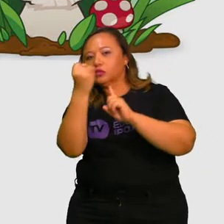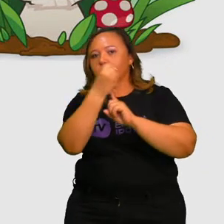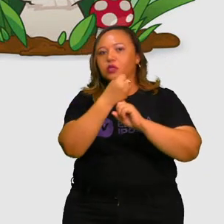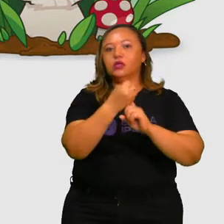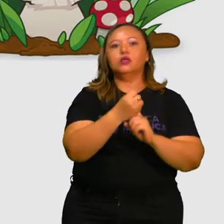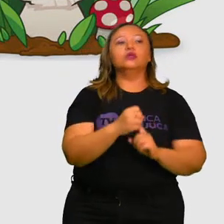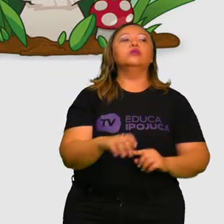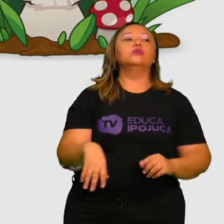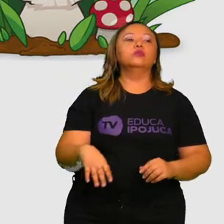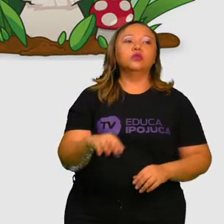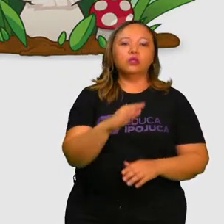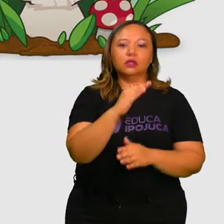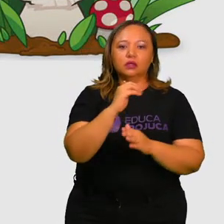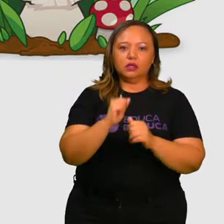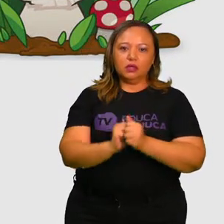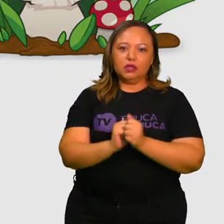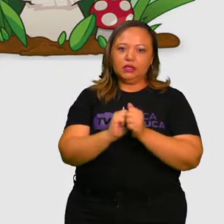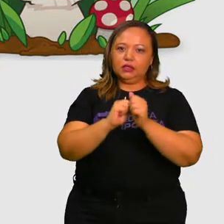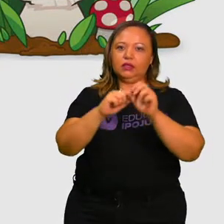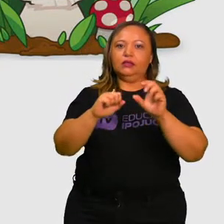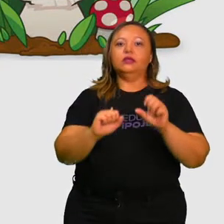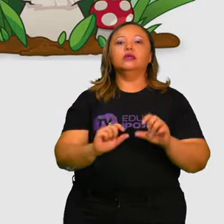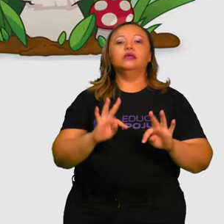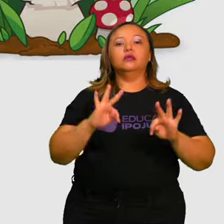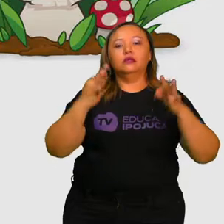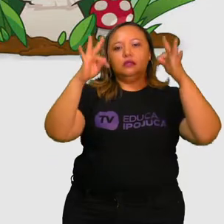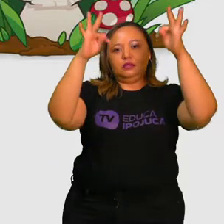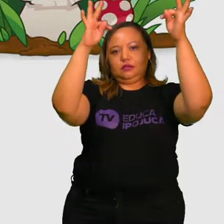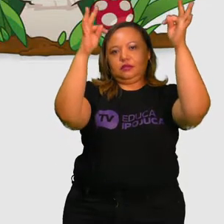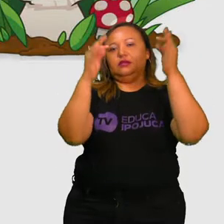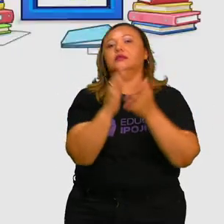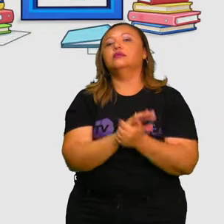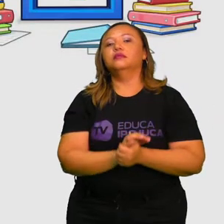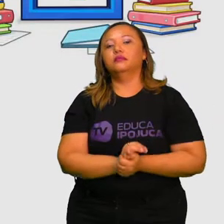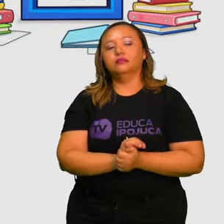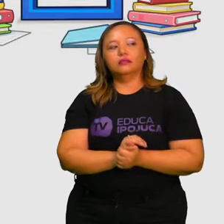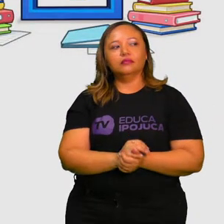institucionais e técnicas, segundo Marcowski.